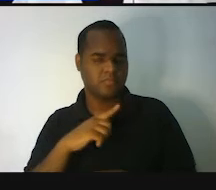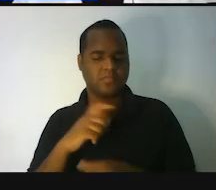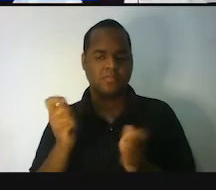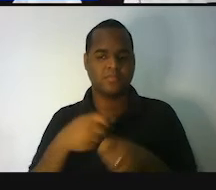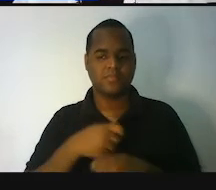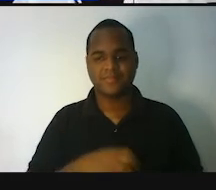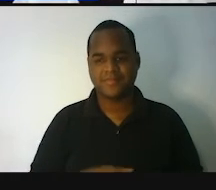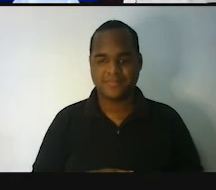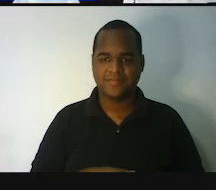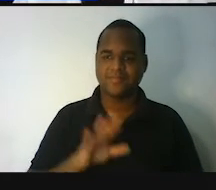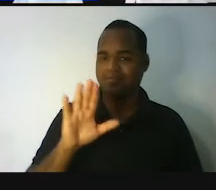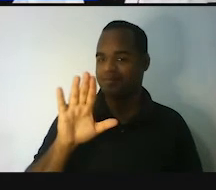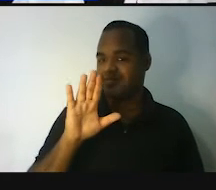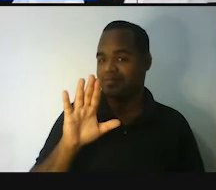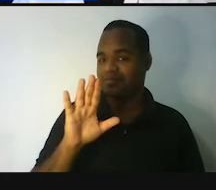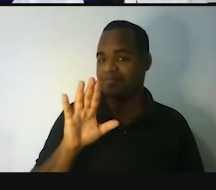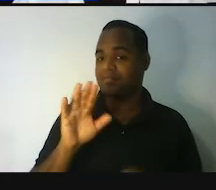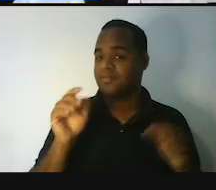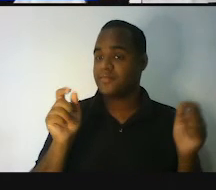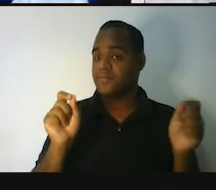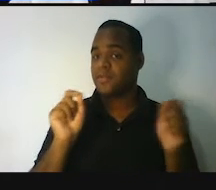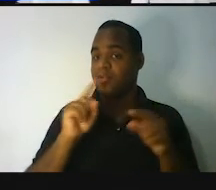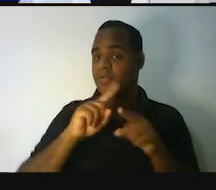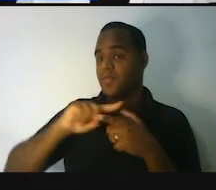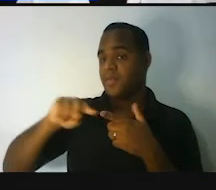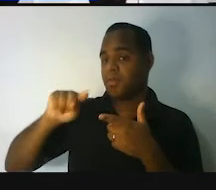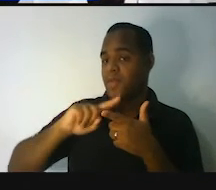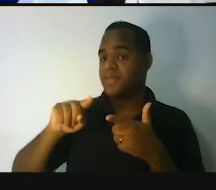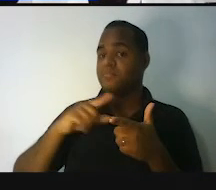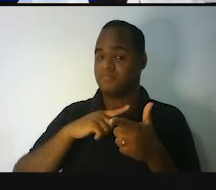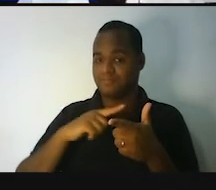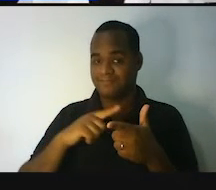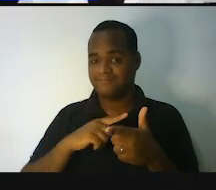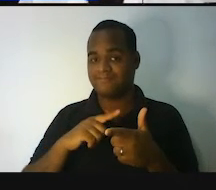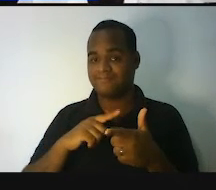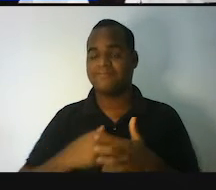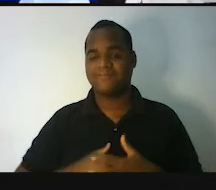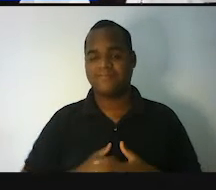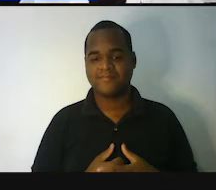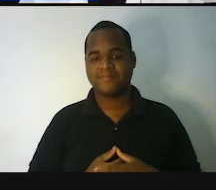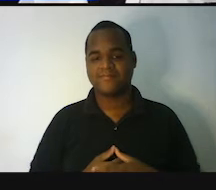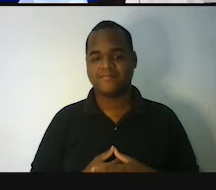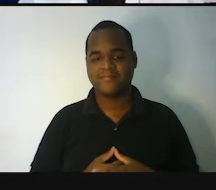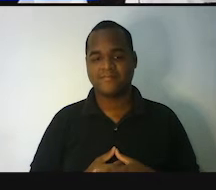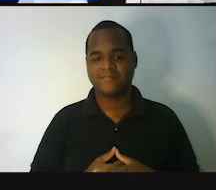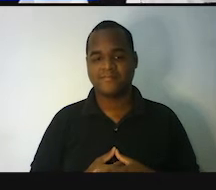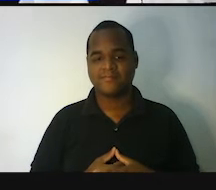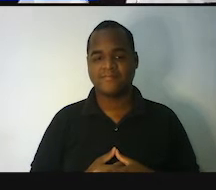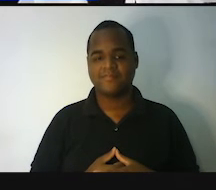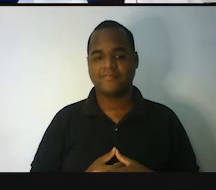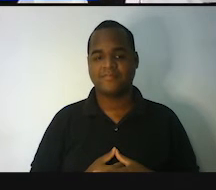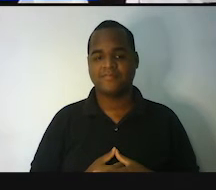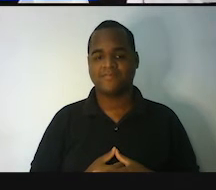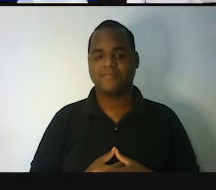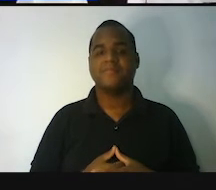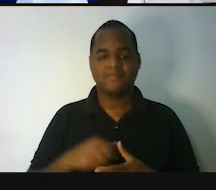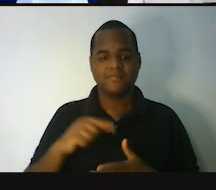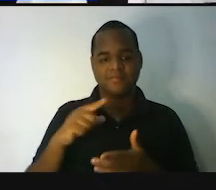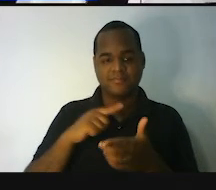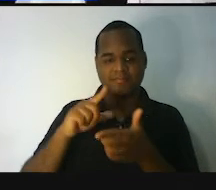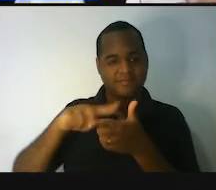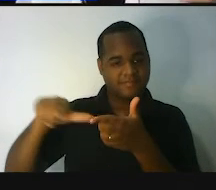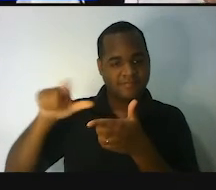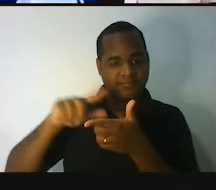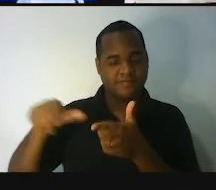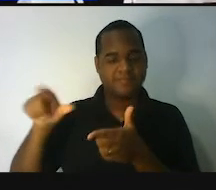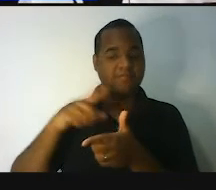Mas, mas, tem um problema em fazer isso, né? Tem um problema em medir o comprimento de um